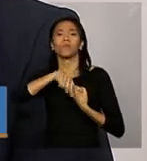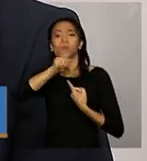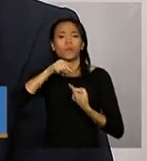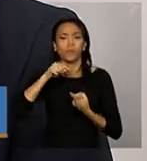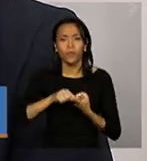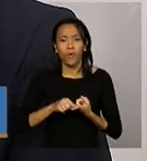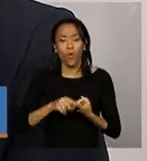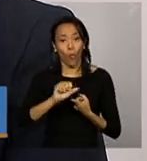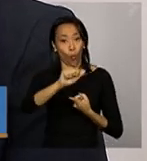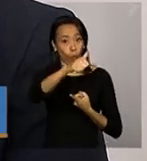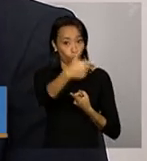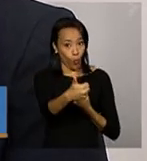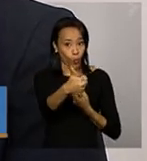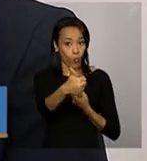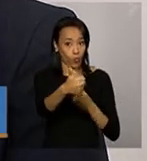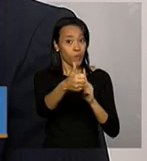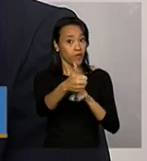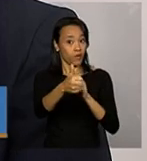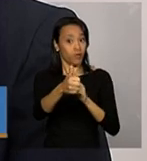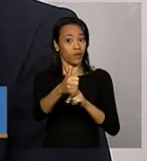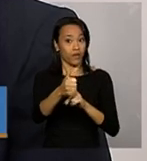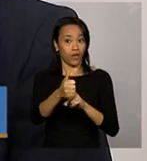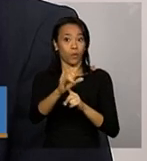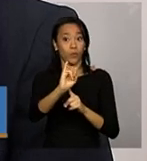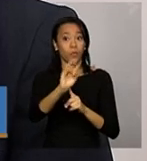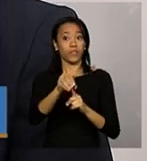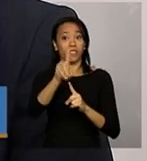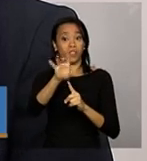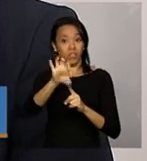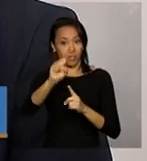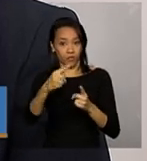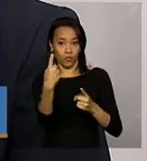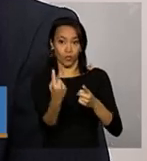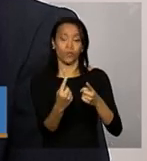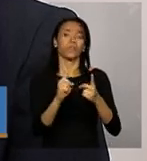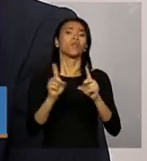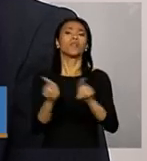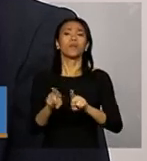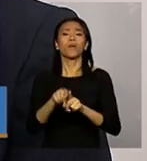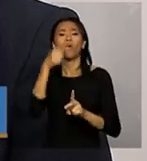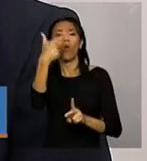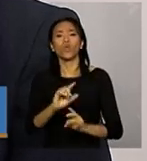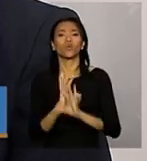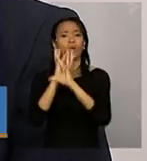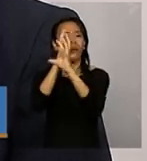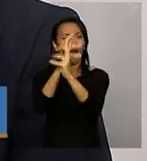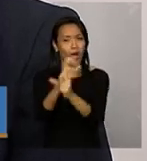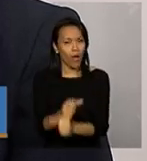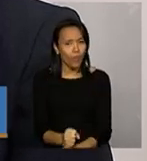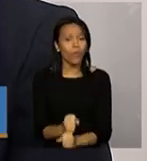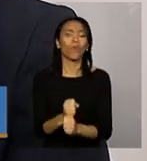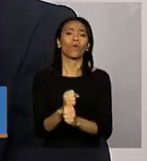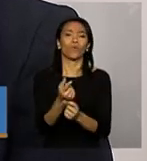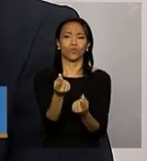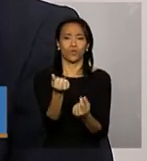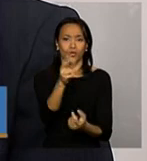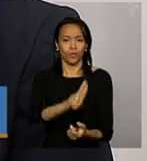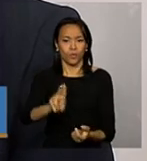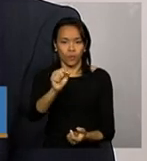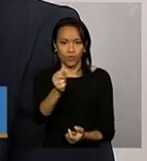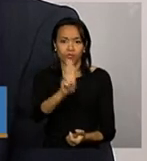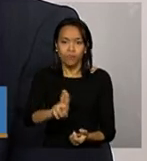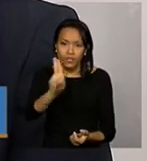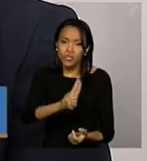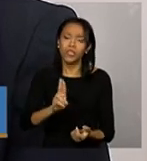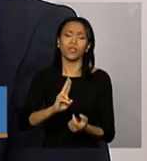1, que é o Índice de Gestão Decentralizada propriamente dito, o cálculo da execução financeira ajustada, que é apurada